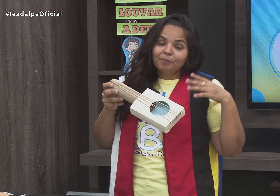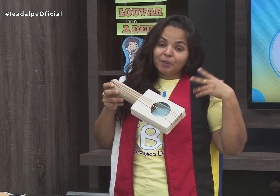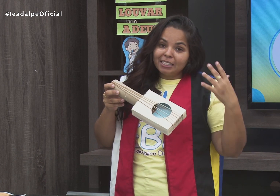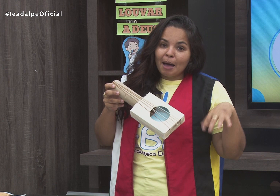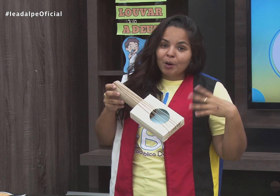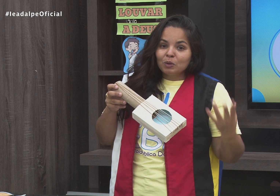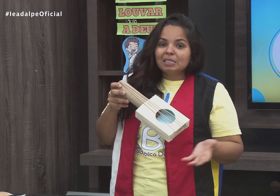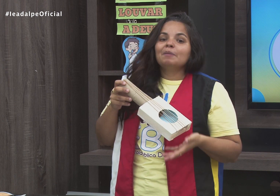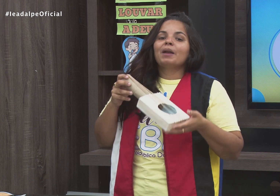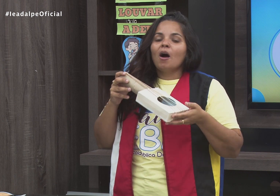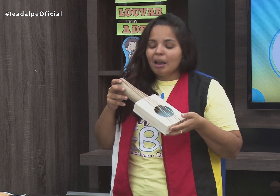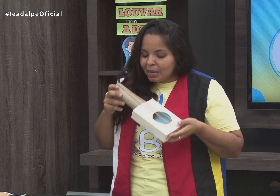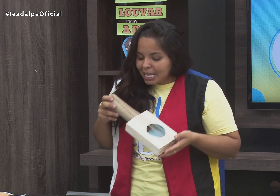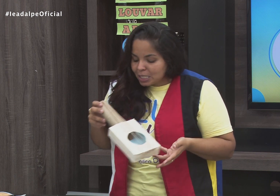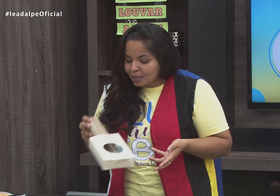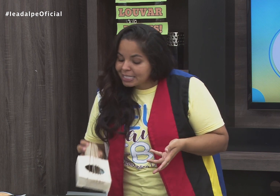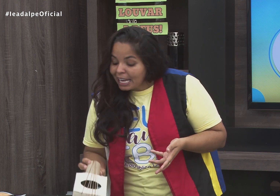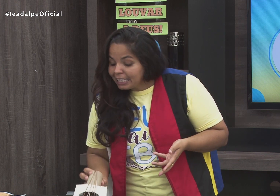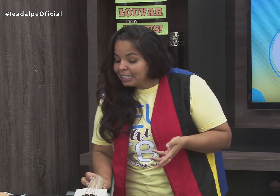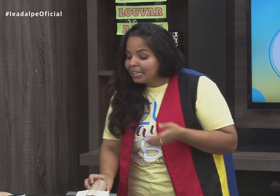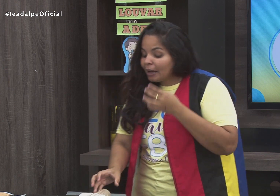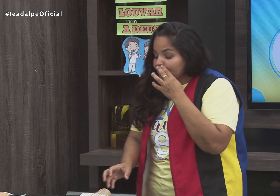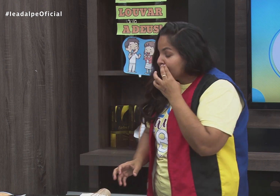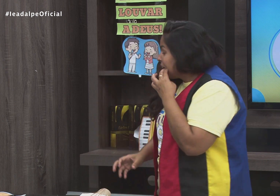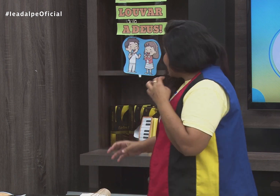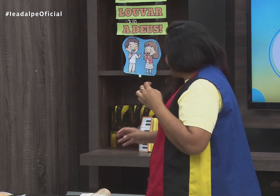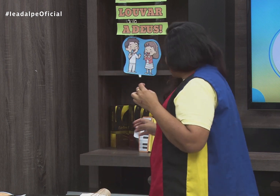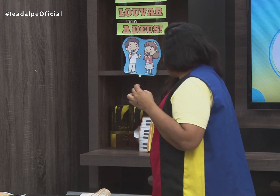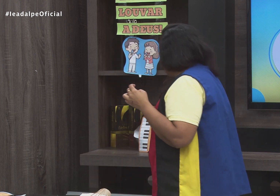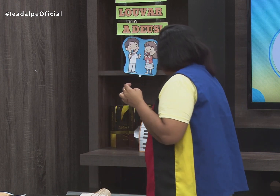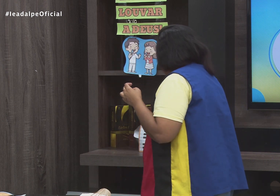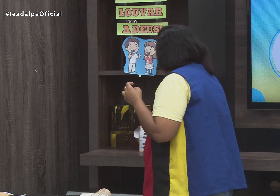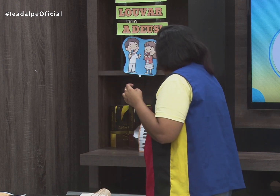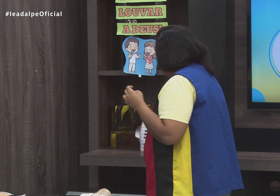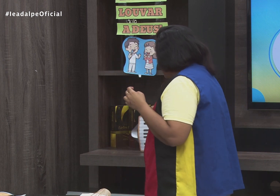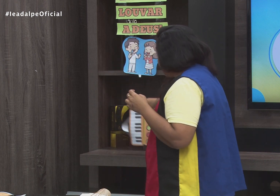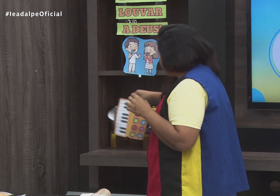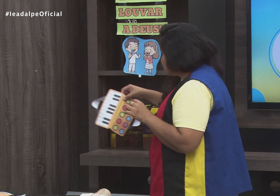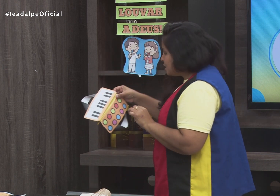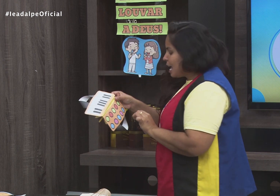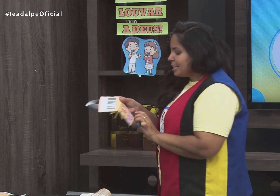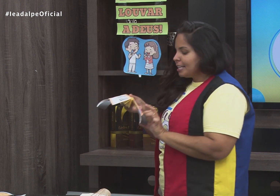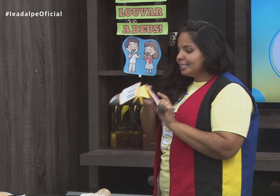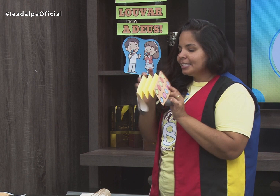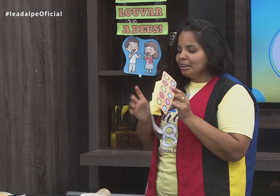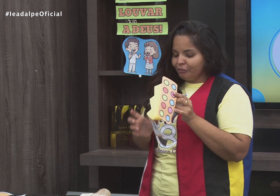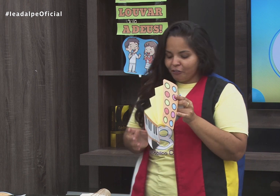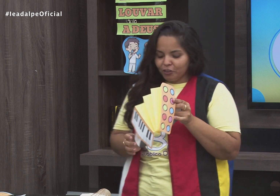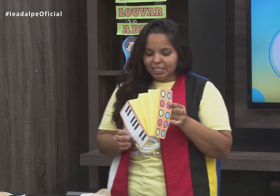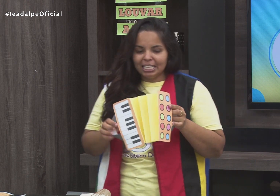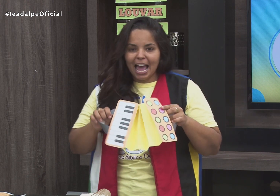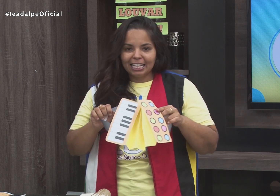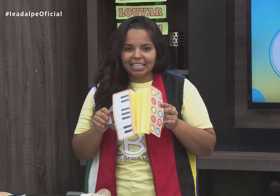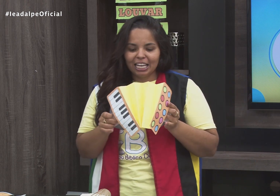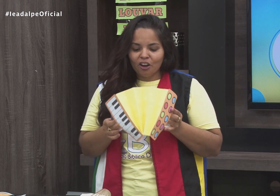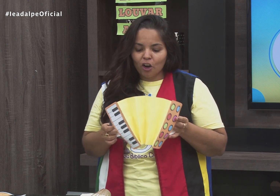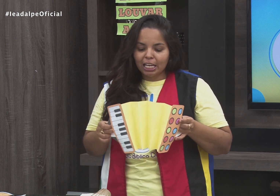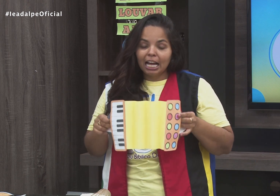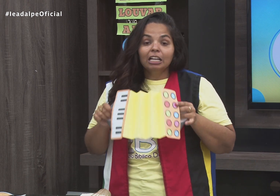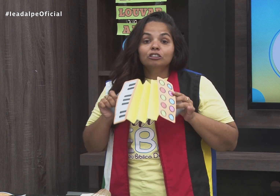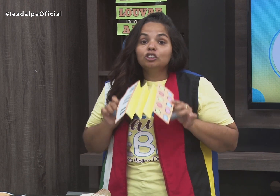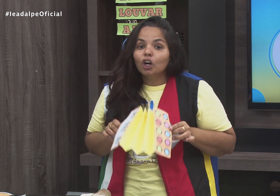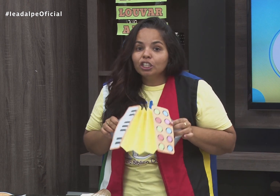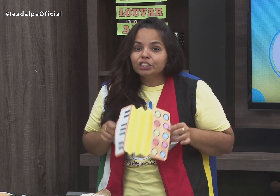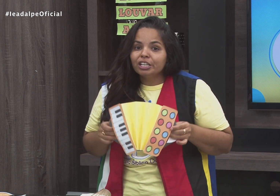usar, tentar produzir para ornamentar a sua salinha, também reproduzir essa sanfoninha aqui,